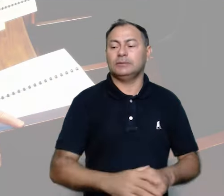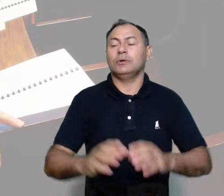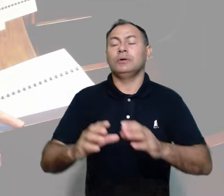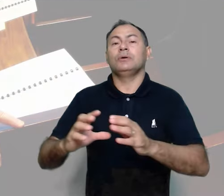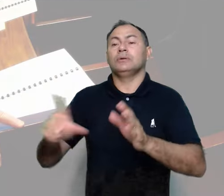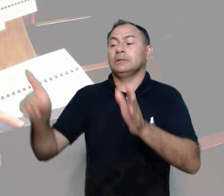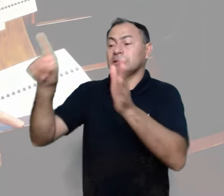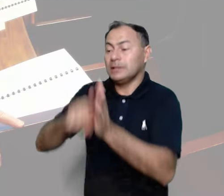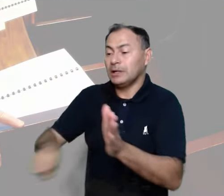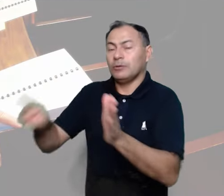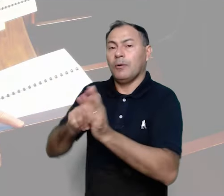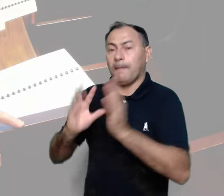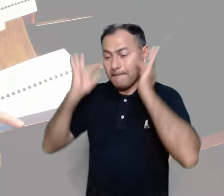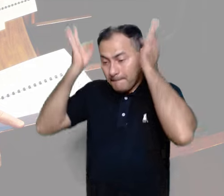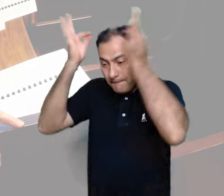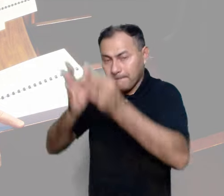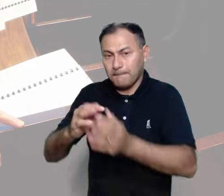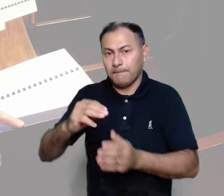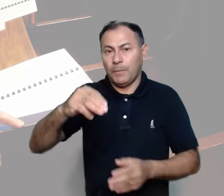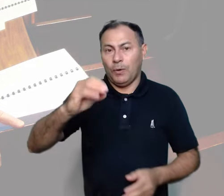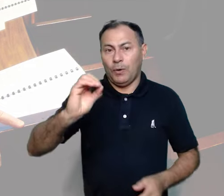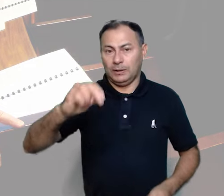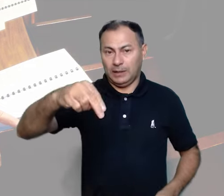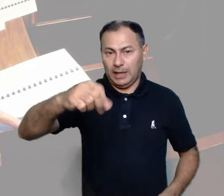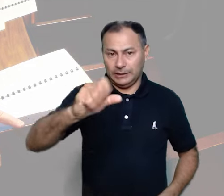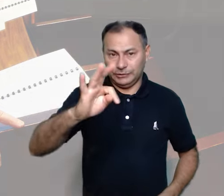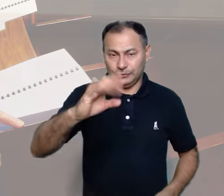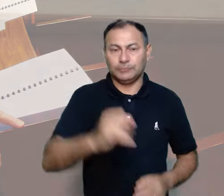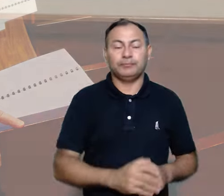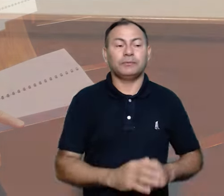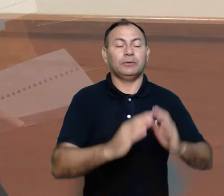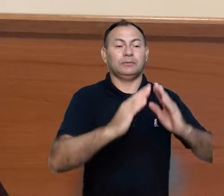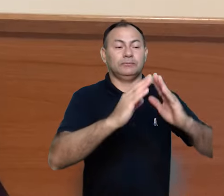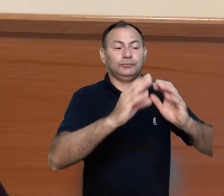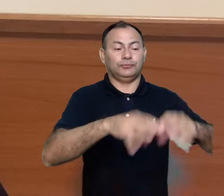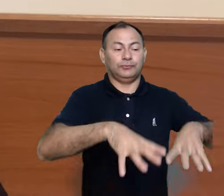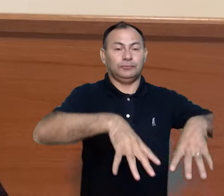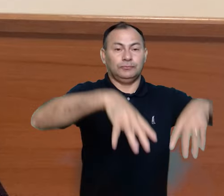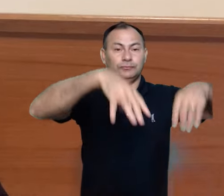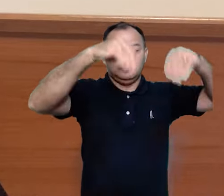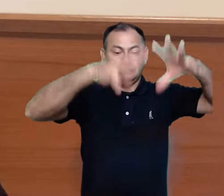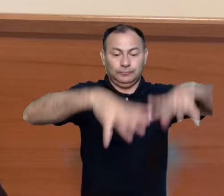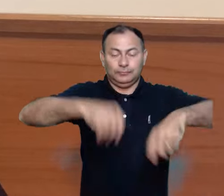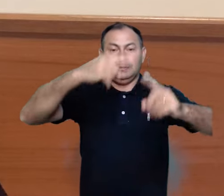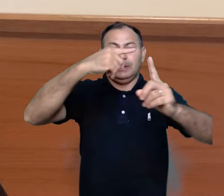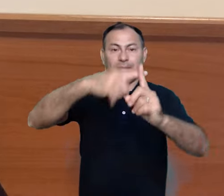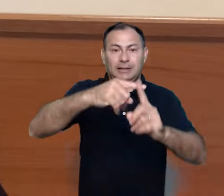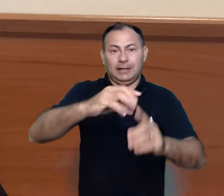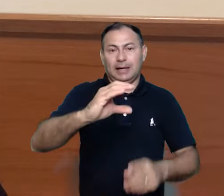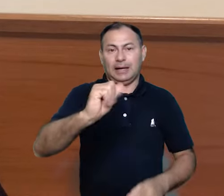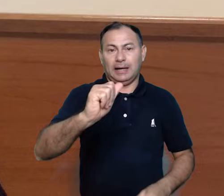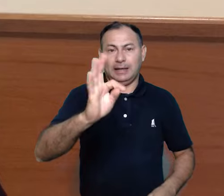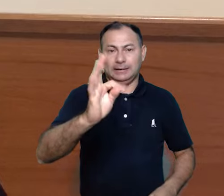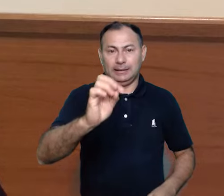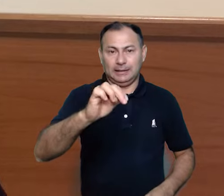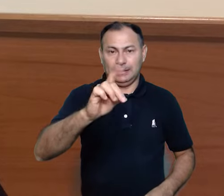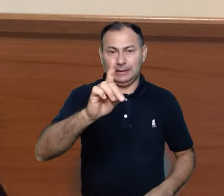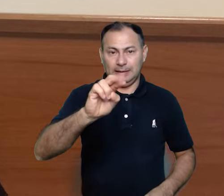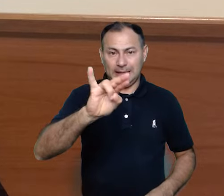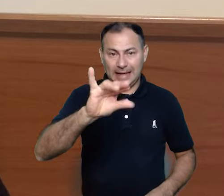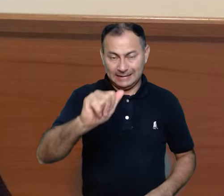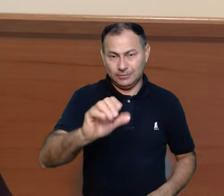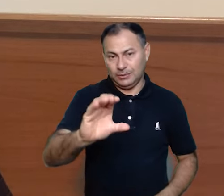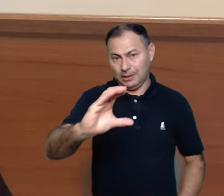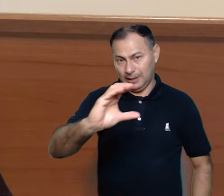monástico. O ciclo das catedrais, cujo tema e